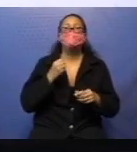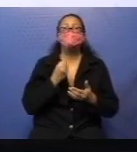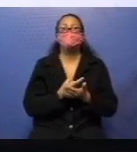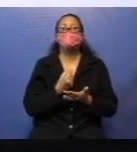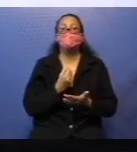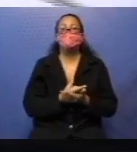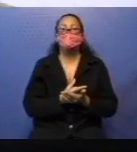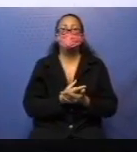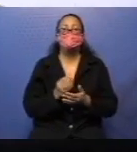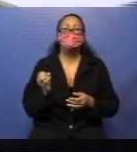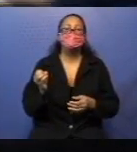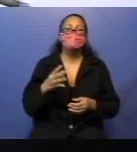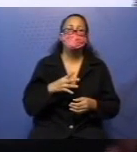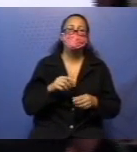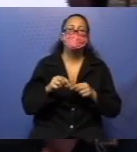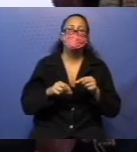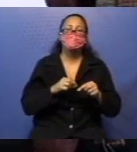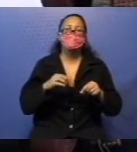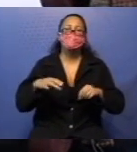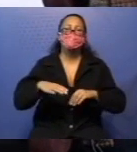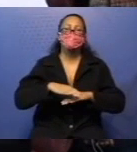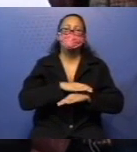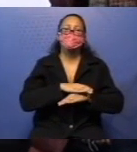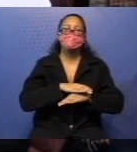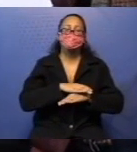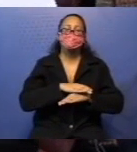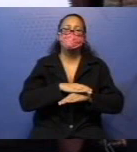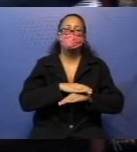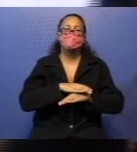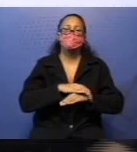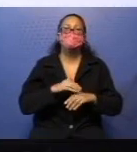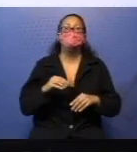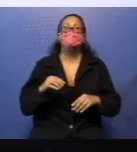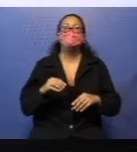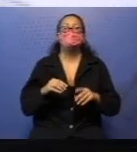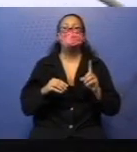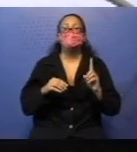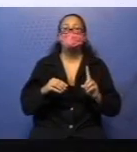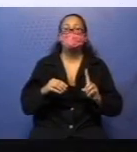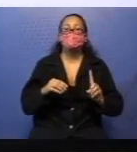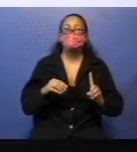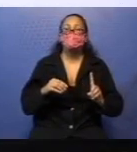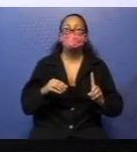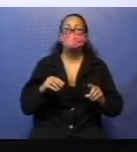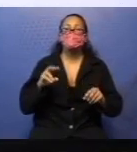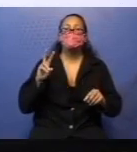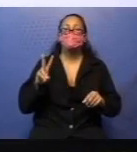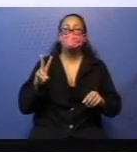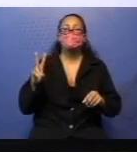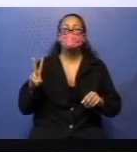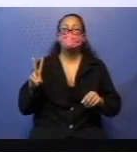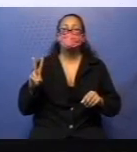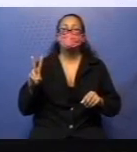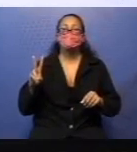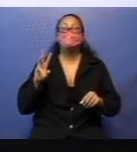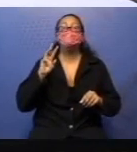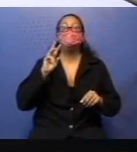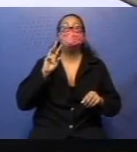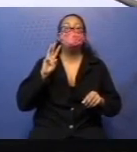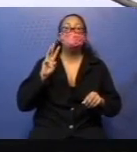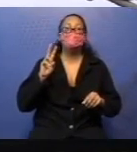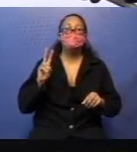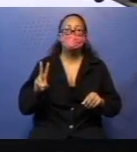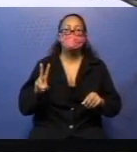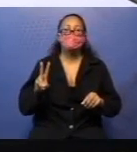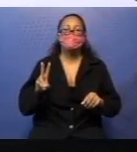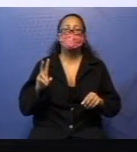porquinho, ela contou R$ 232. No da vaquinha, R$